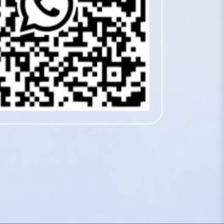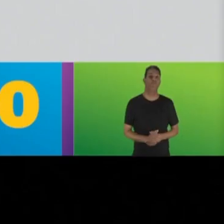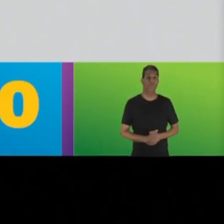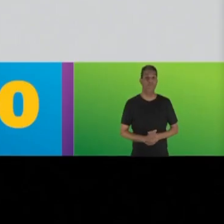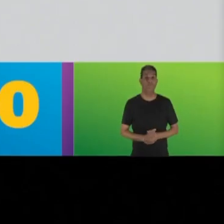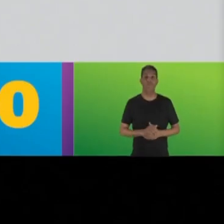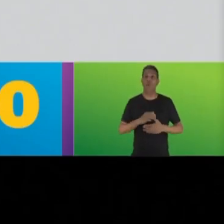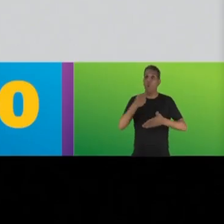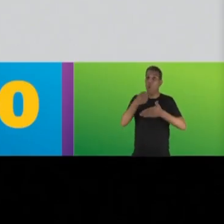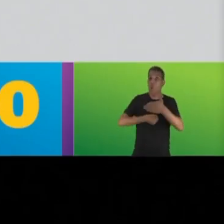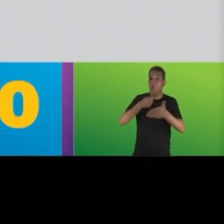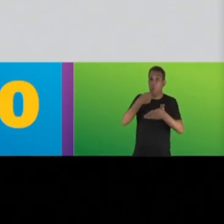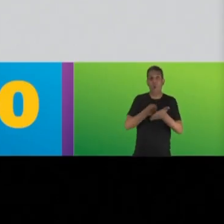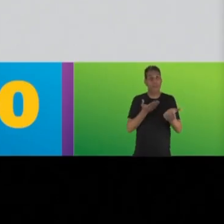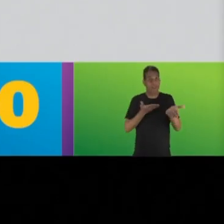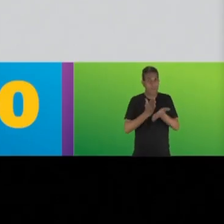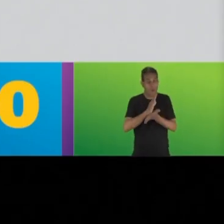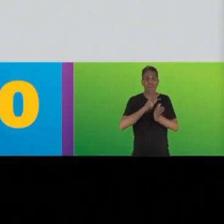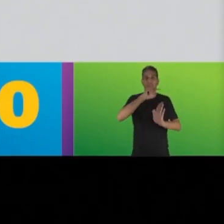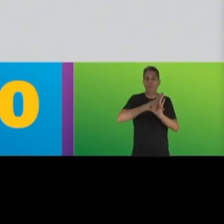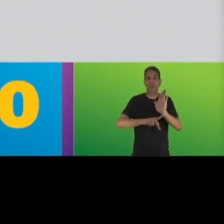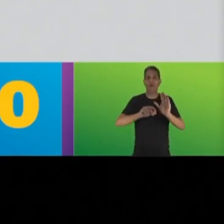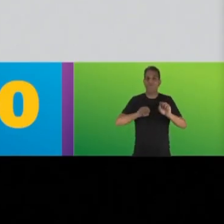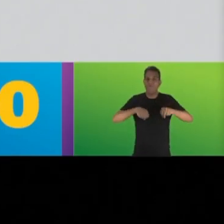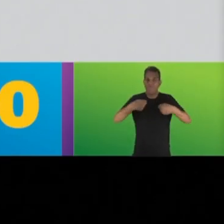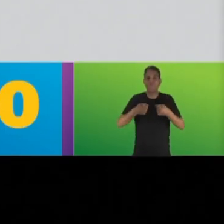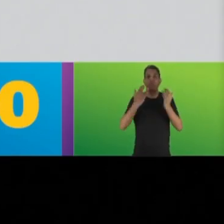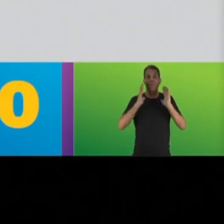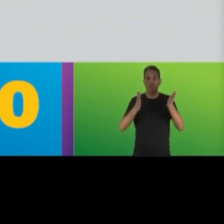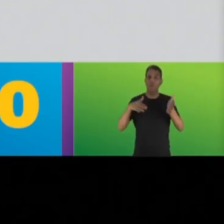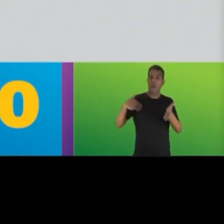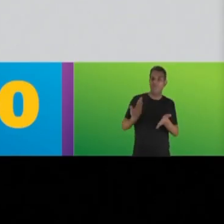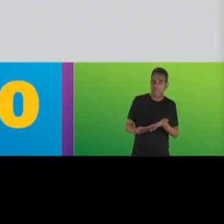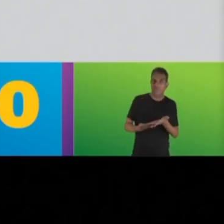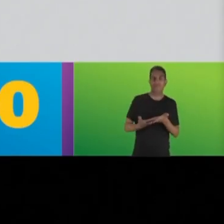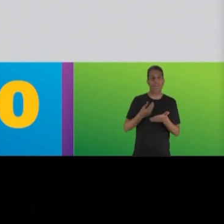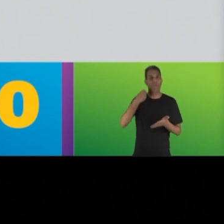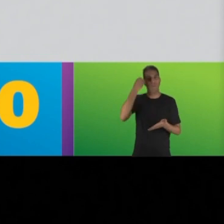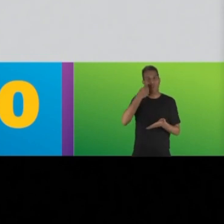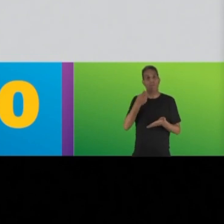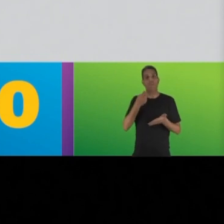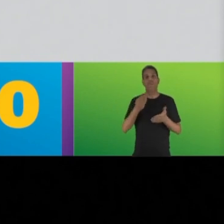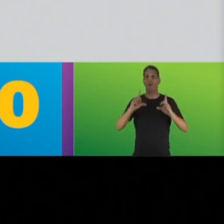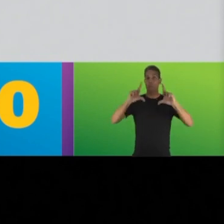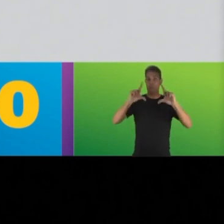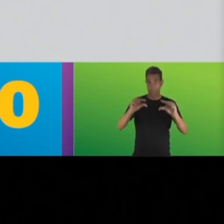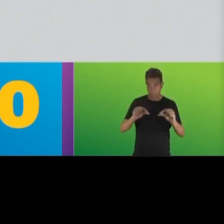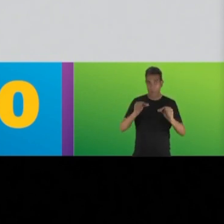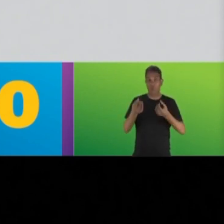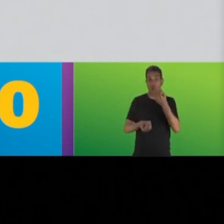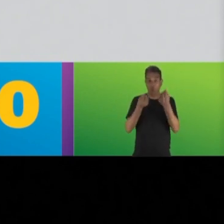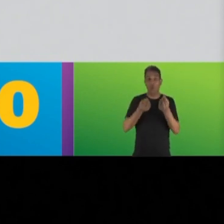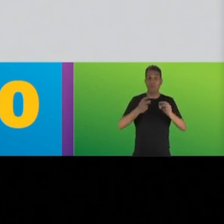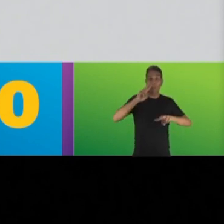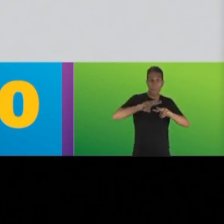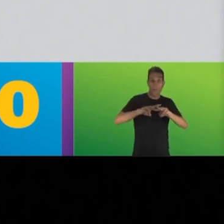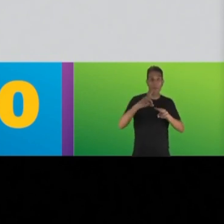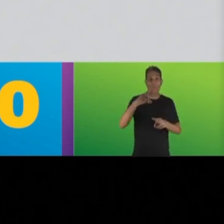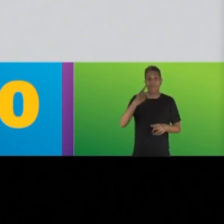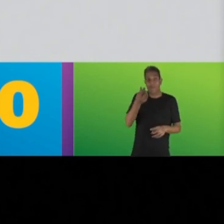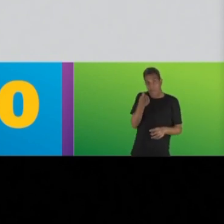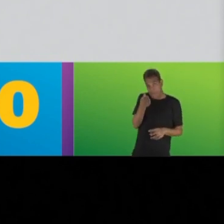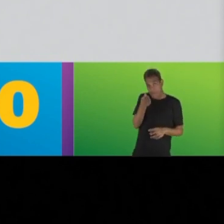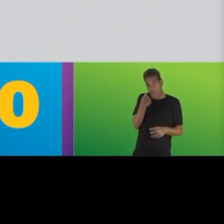Vou lutar pela aprovação de projetos que defendi como deputado federal. Apoio a redução da maioridade penal de 18 para